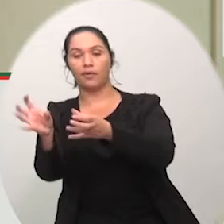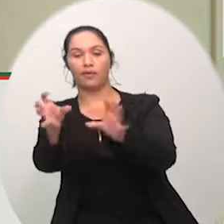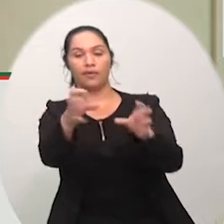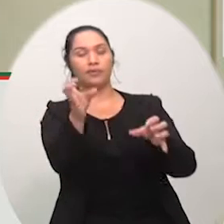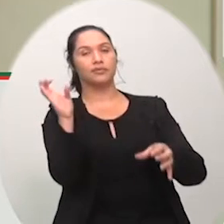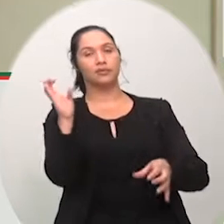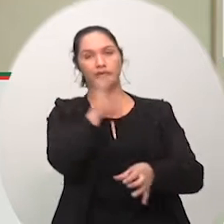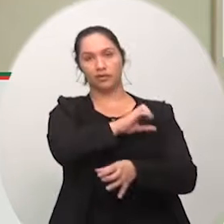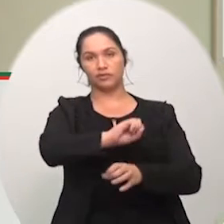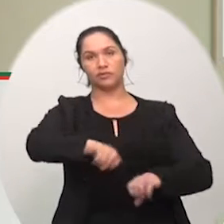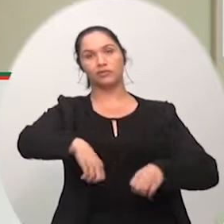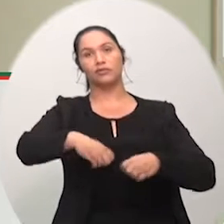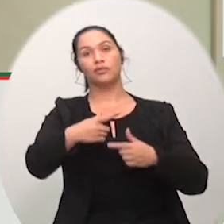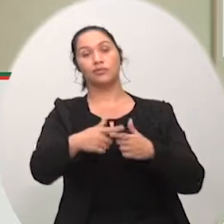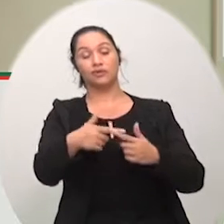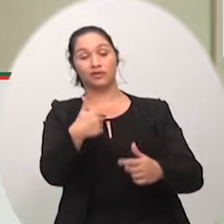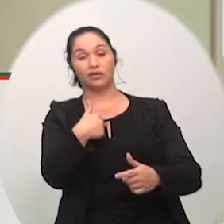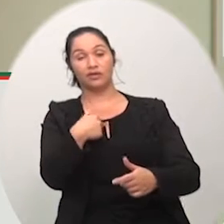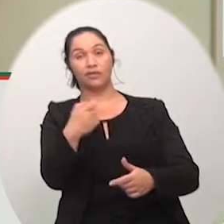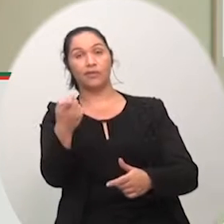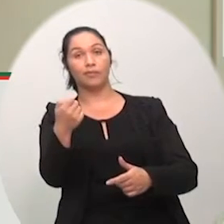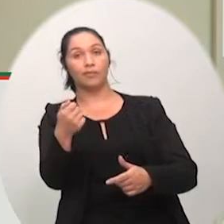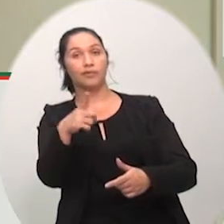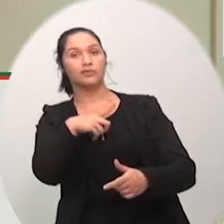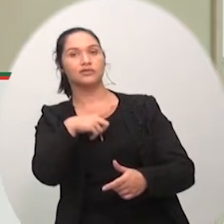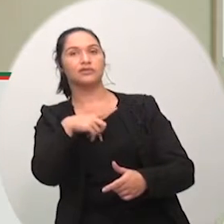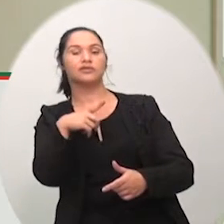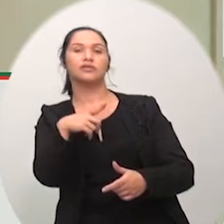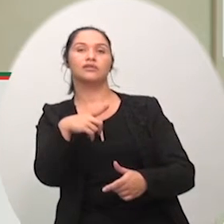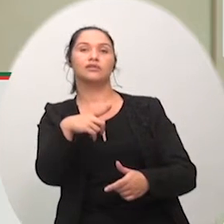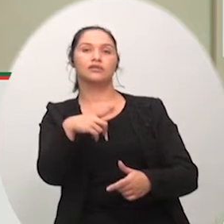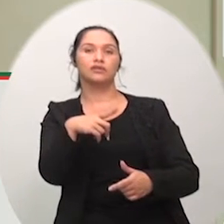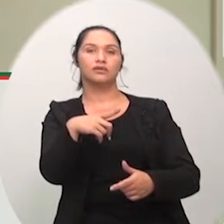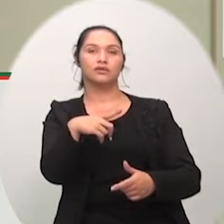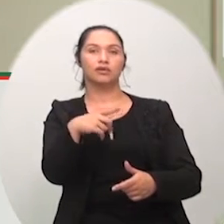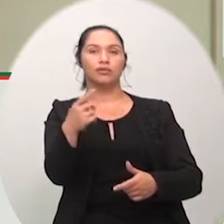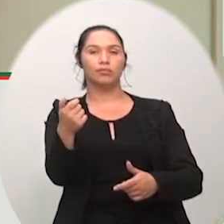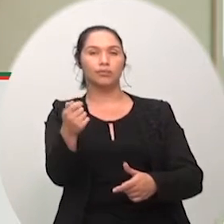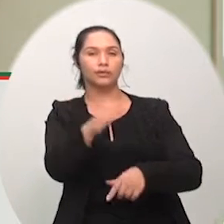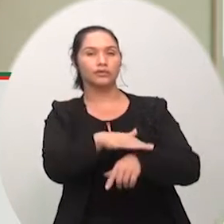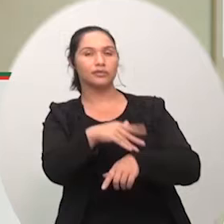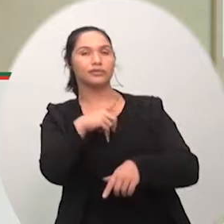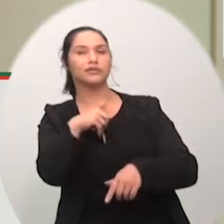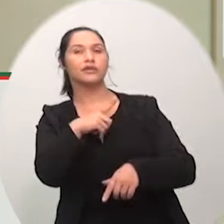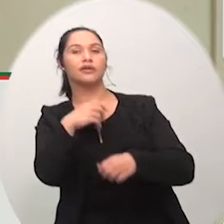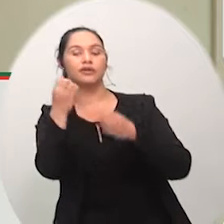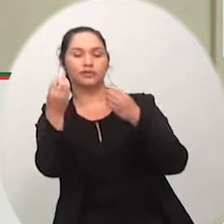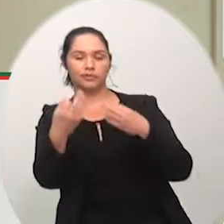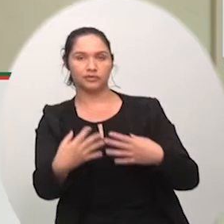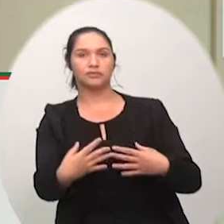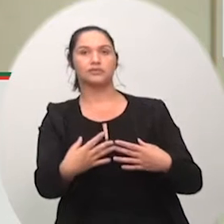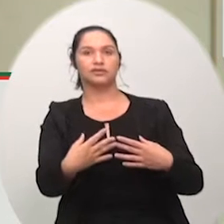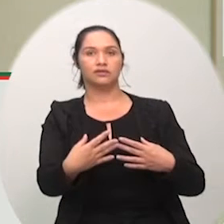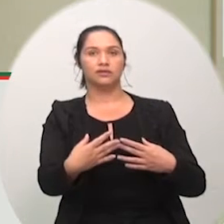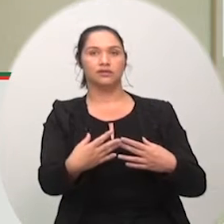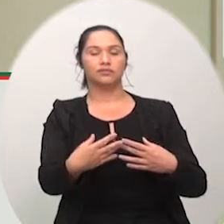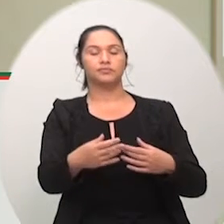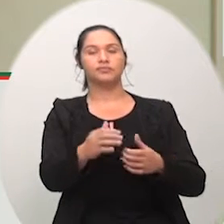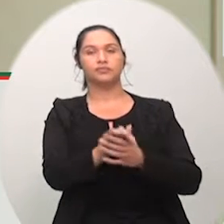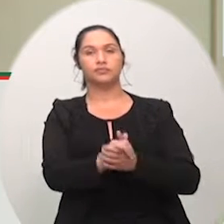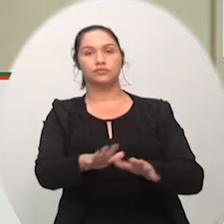de eu apresentar algumas ideias como esta o PL 99 no primeiro dia da minha ação aqui na Câmara